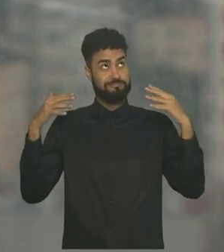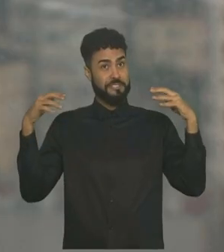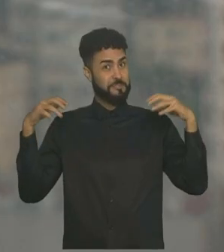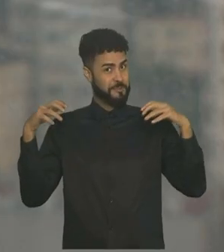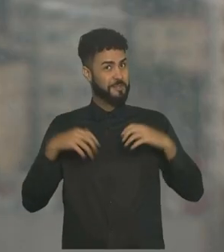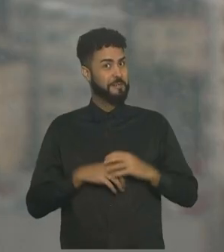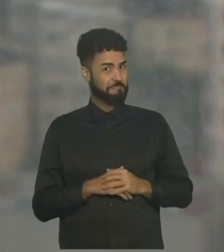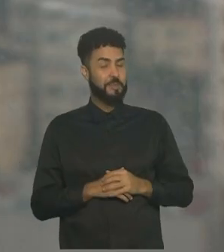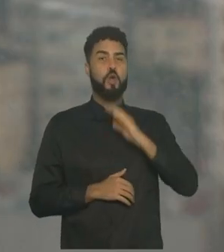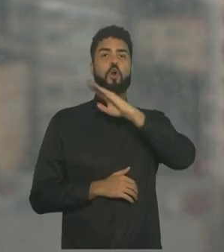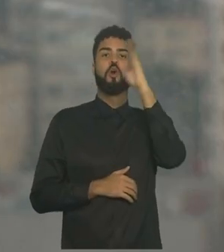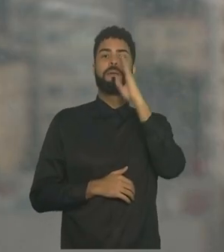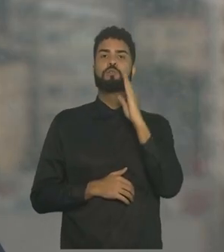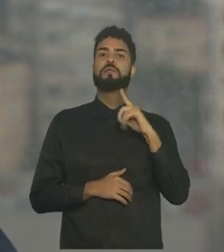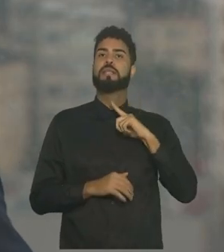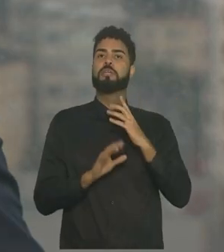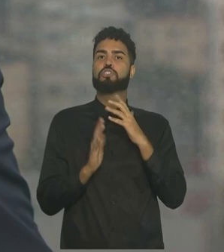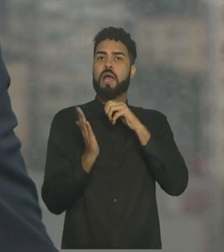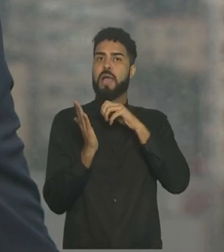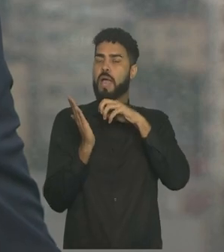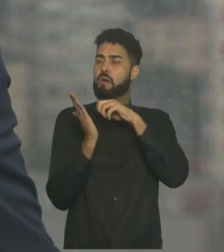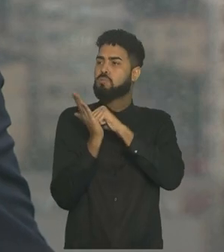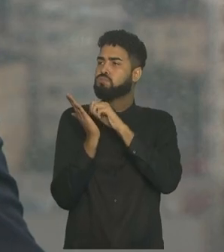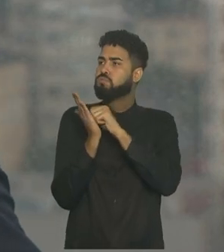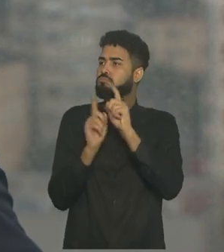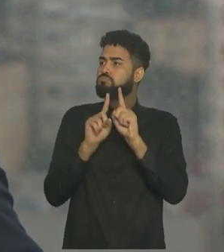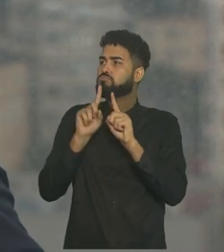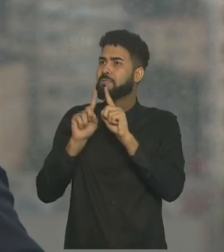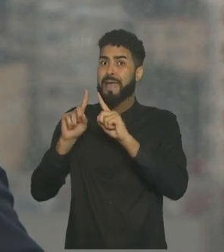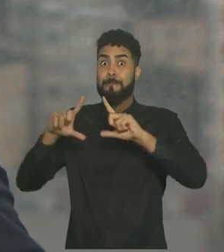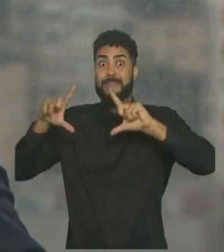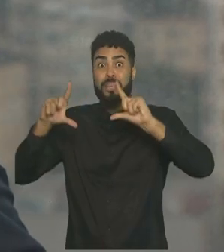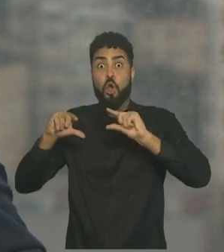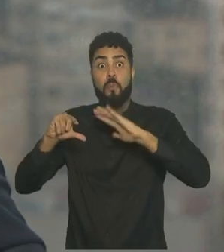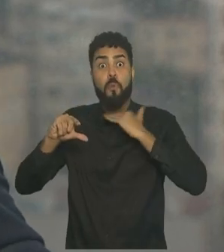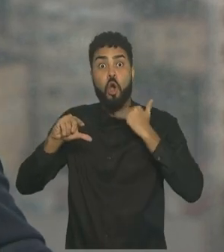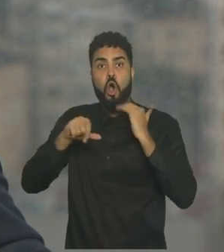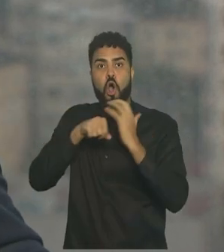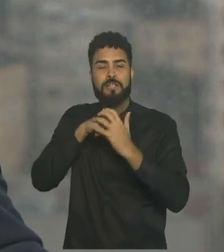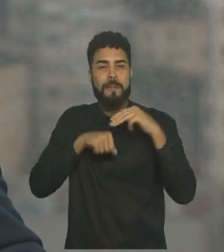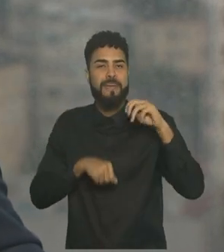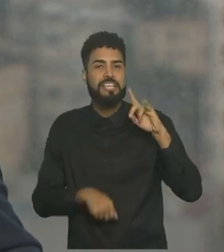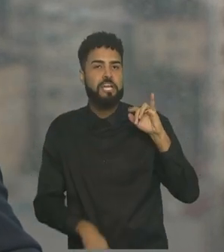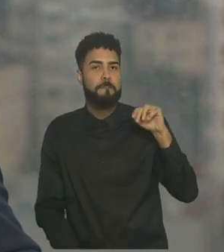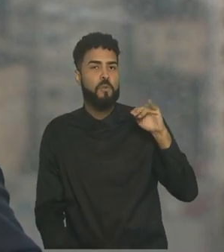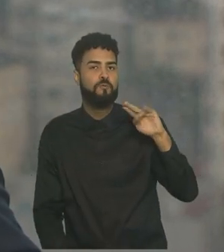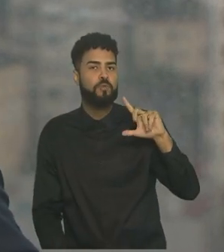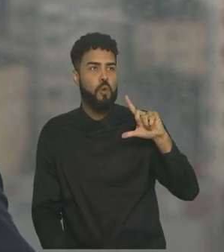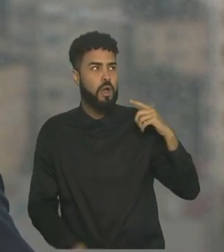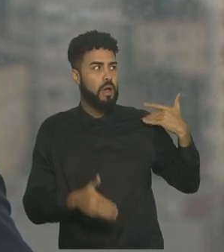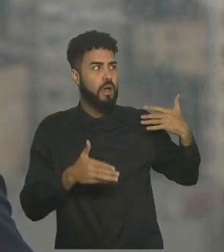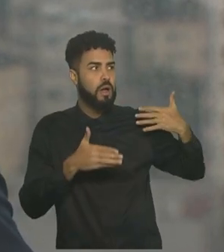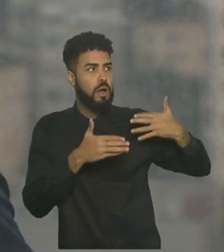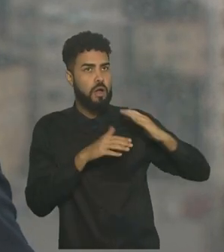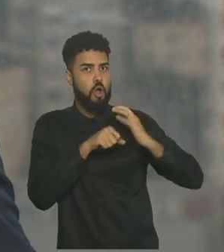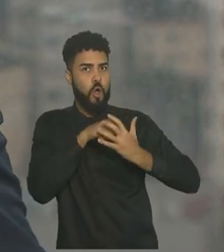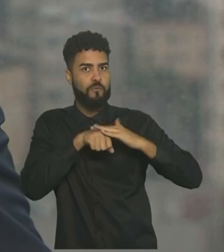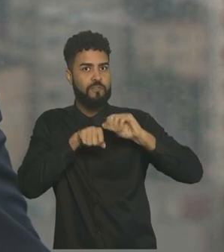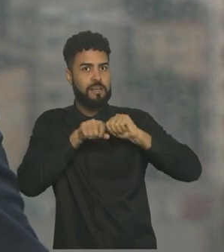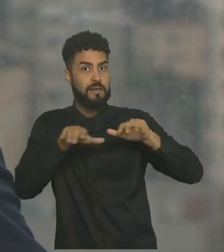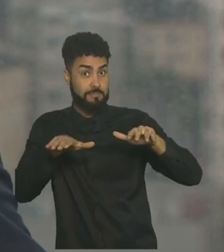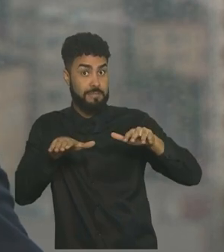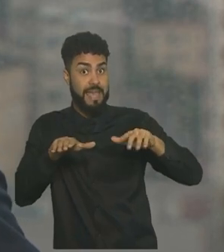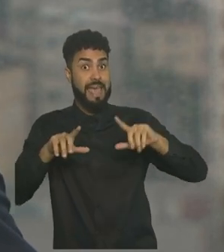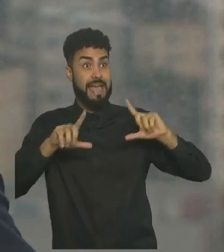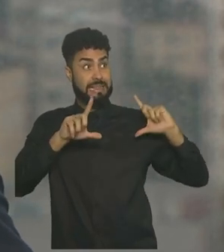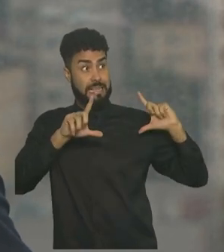O Brasil registrou a menor média móvel de mortes desde o início da pandemia de Covid-19. A